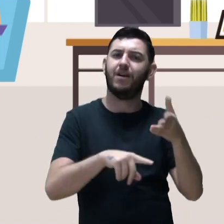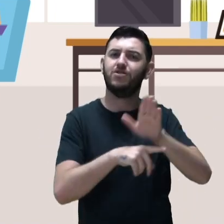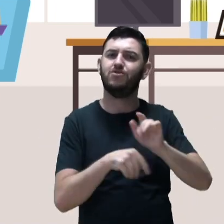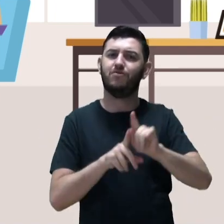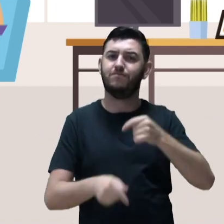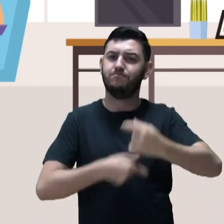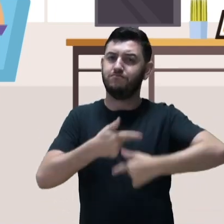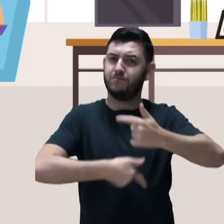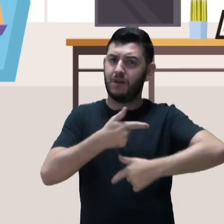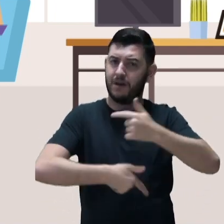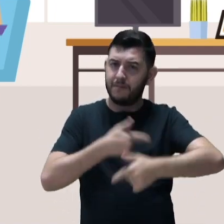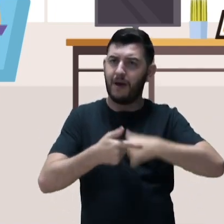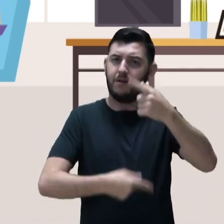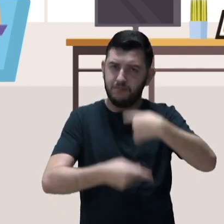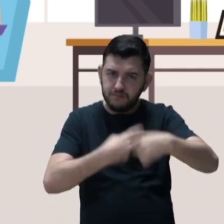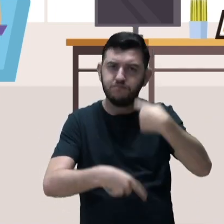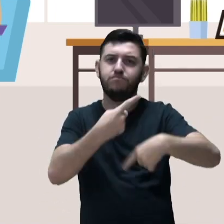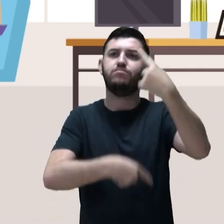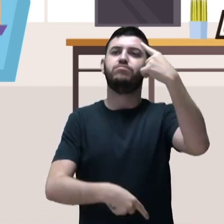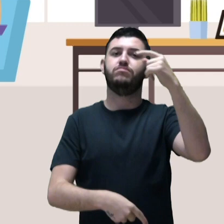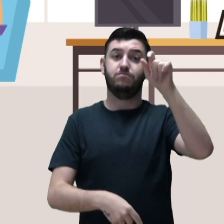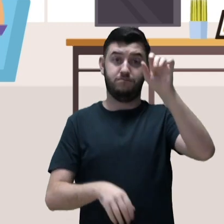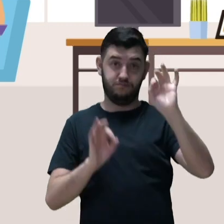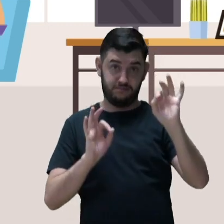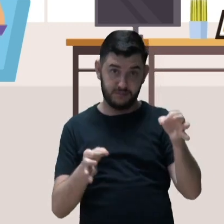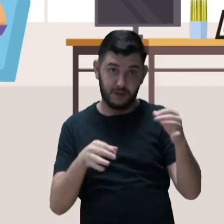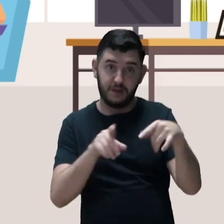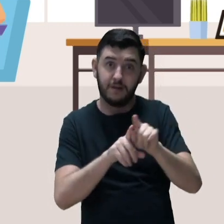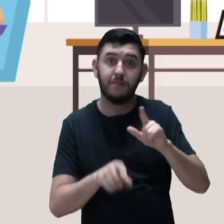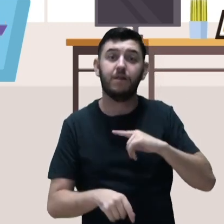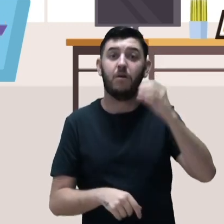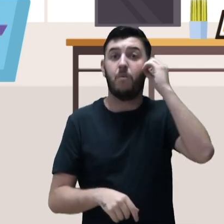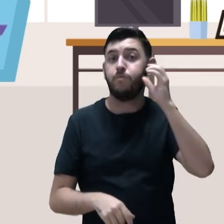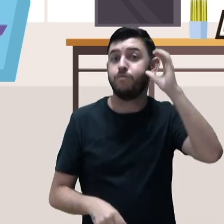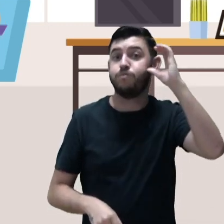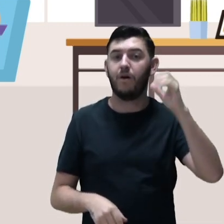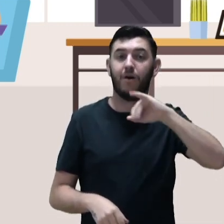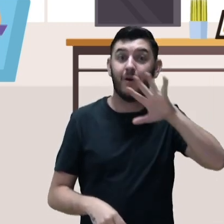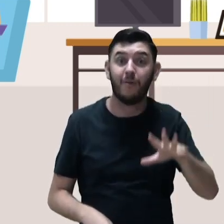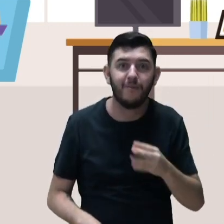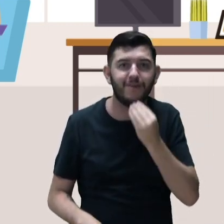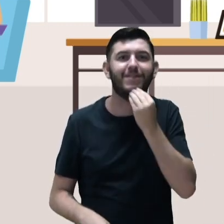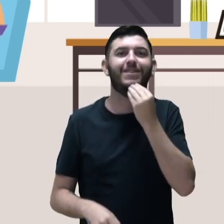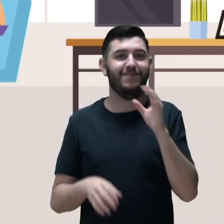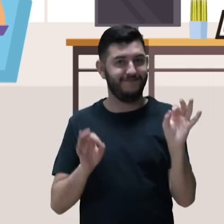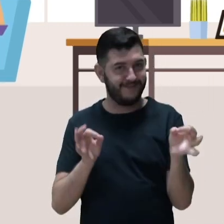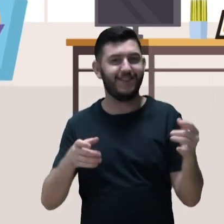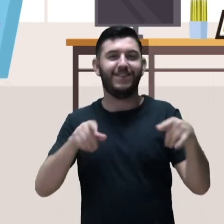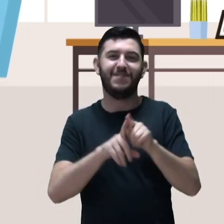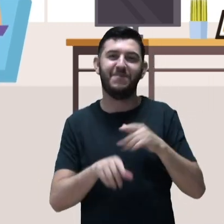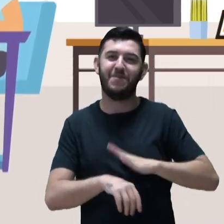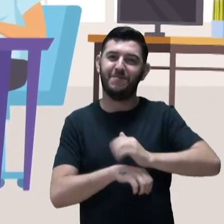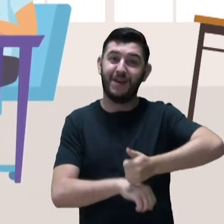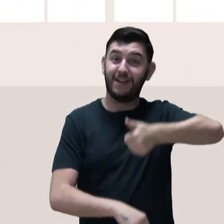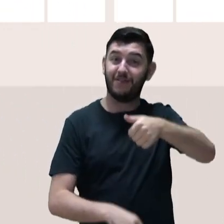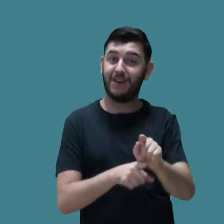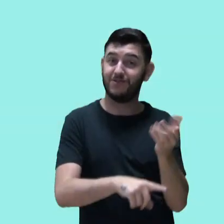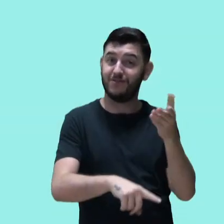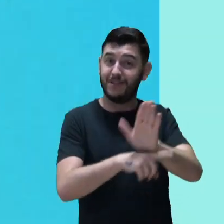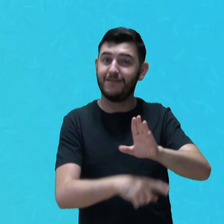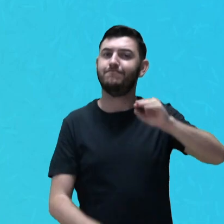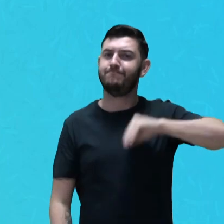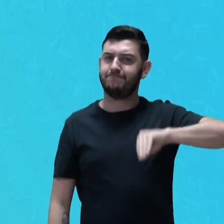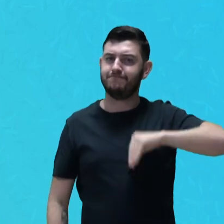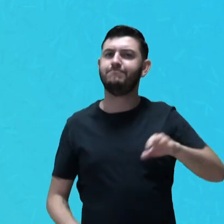e para o crescimento profissional, trazendo conhecimento, oportunidades e melhorias na remuneração.